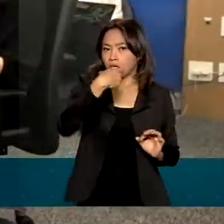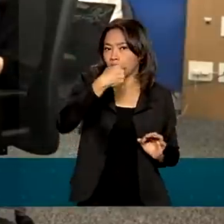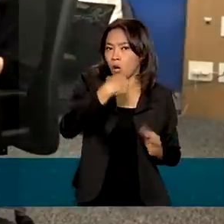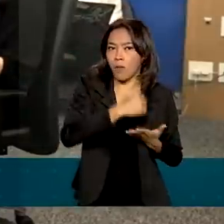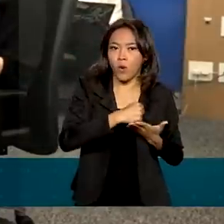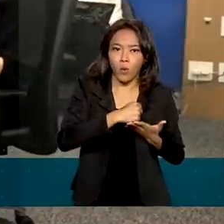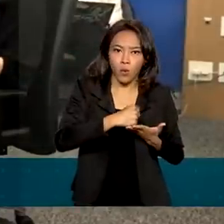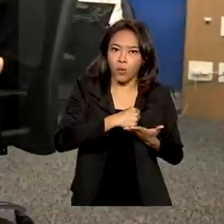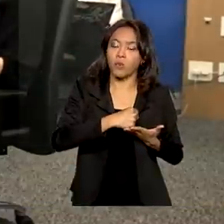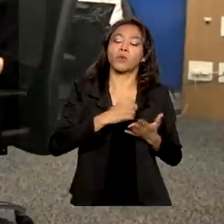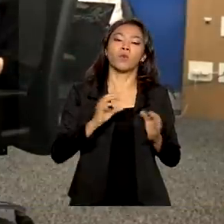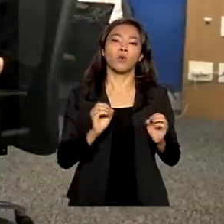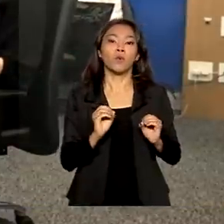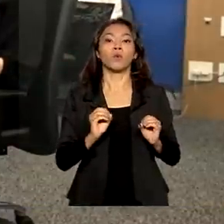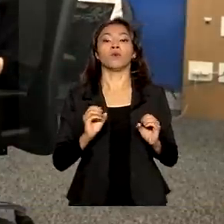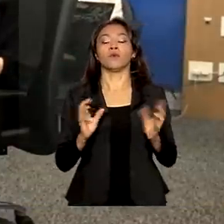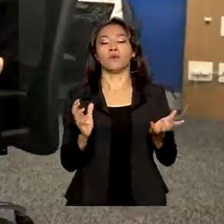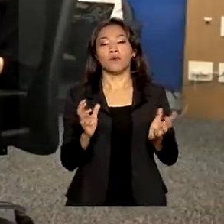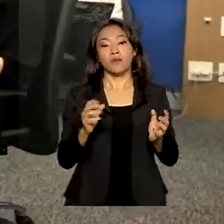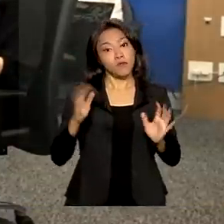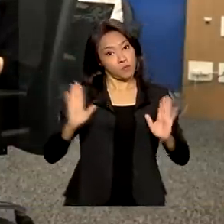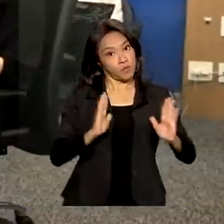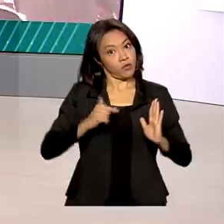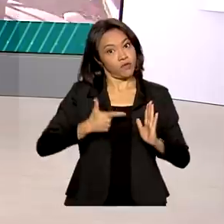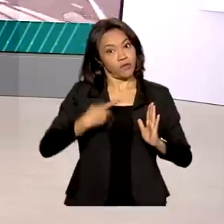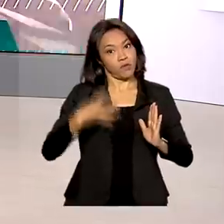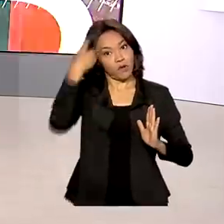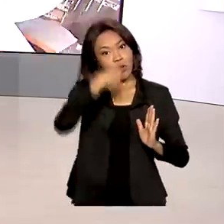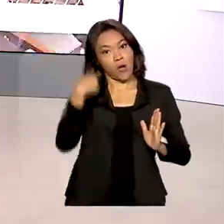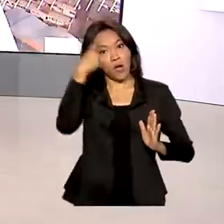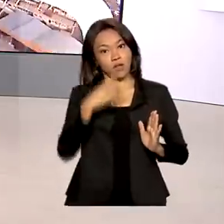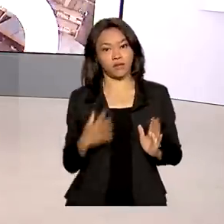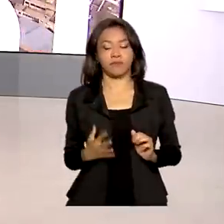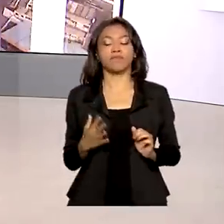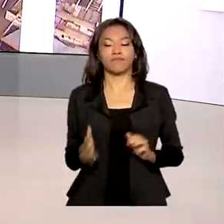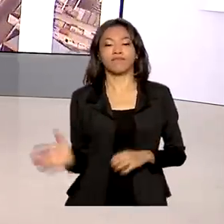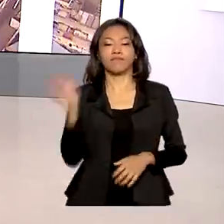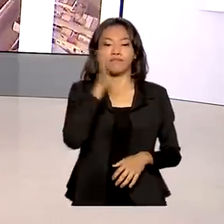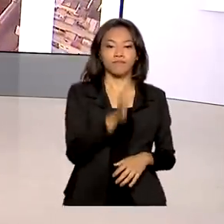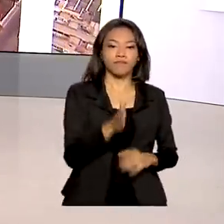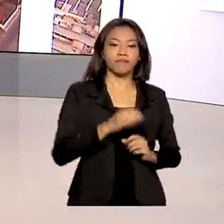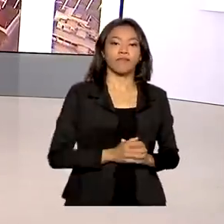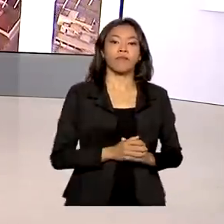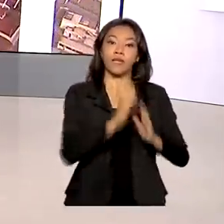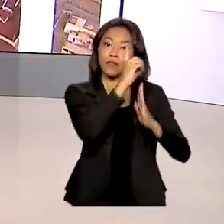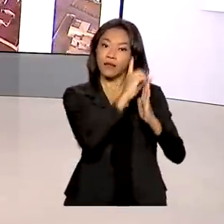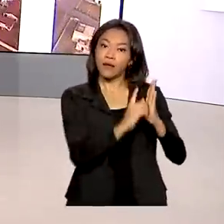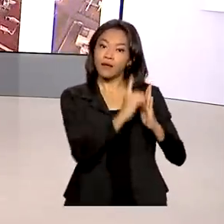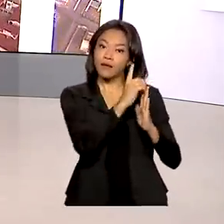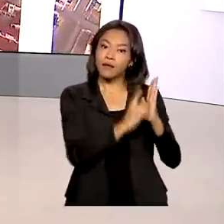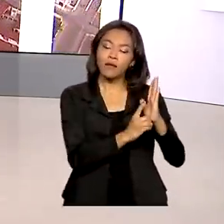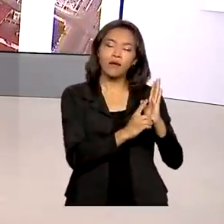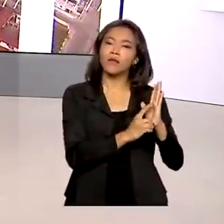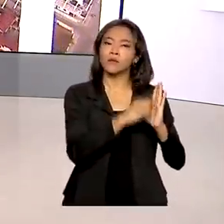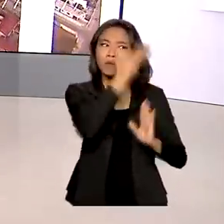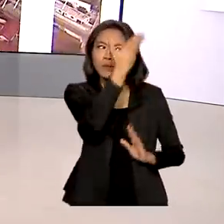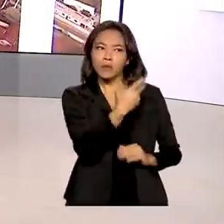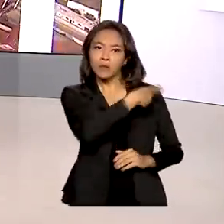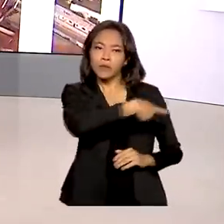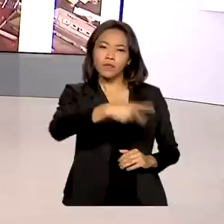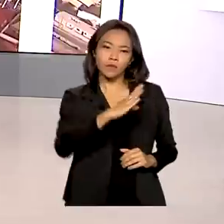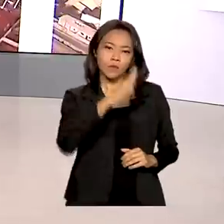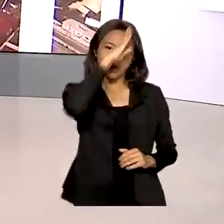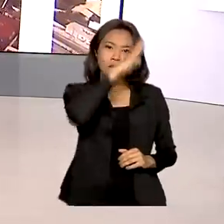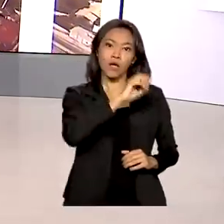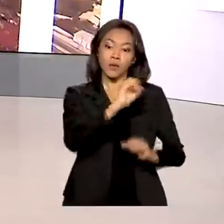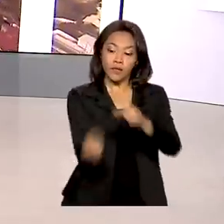artitérmico, e por pelo menos 24 horas. E um decreto do presidente Jair Bolsonaro institui